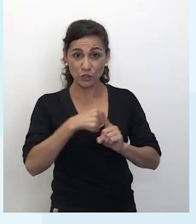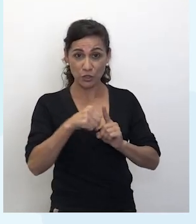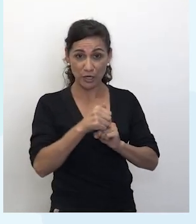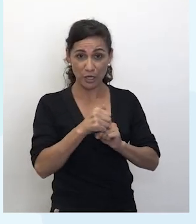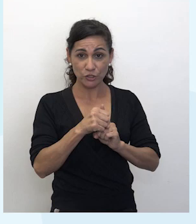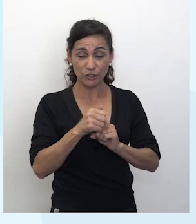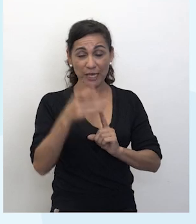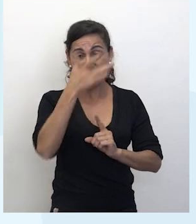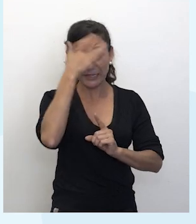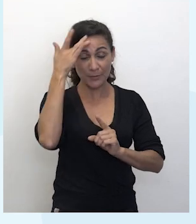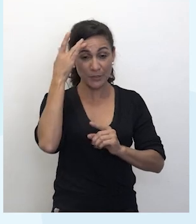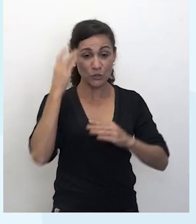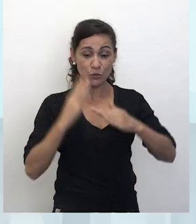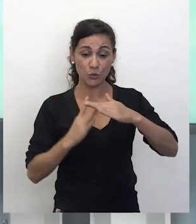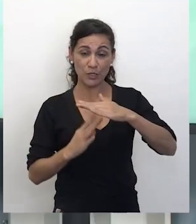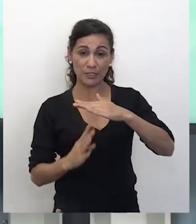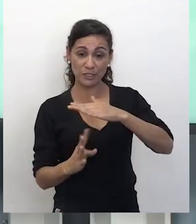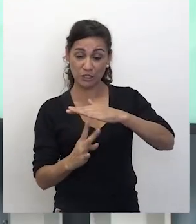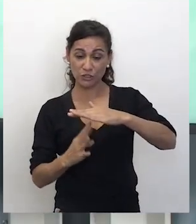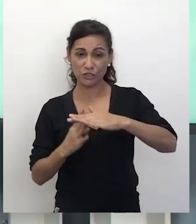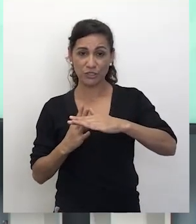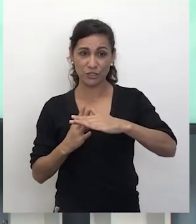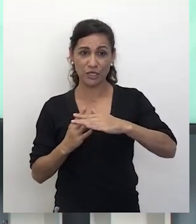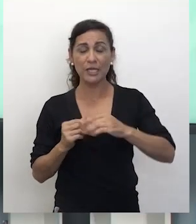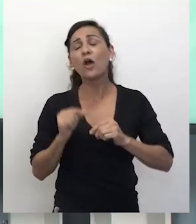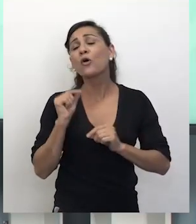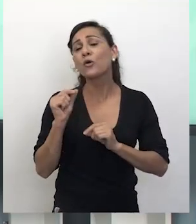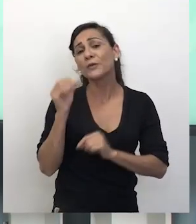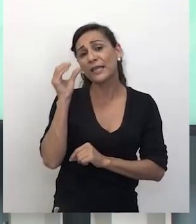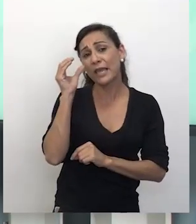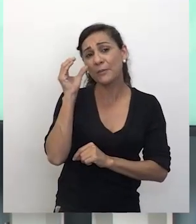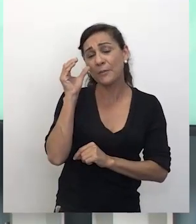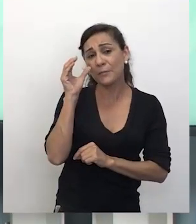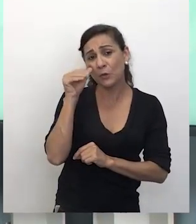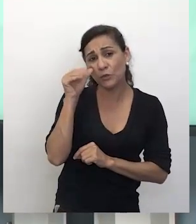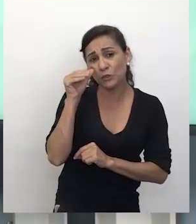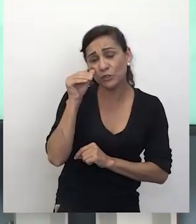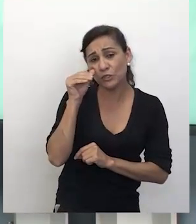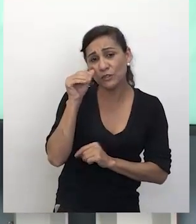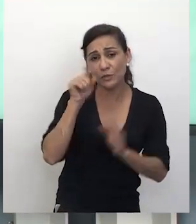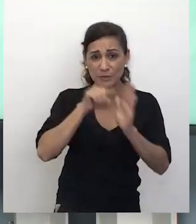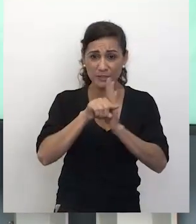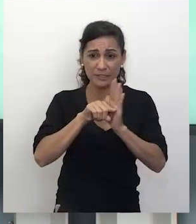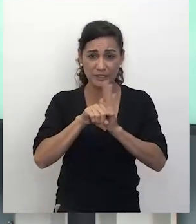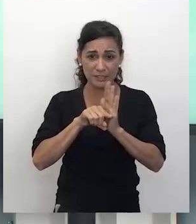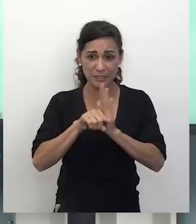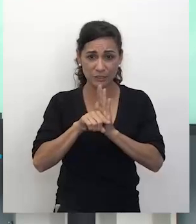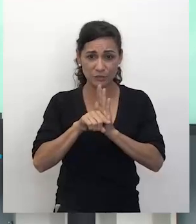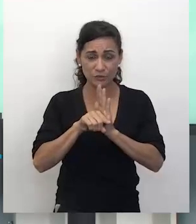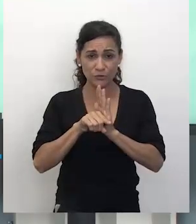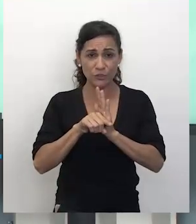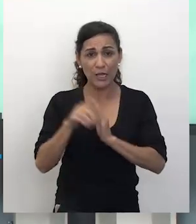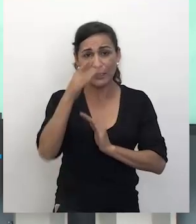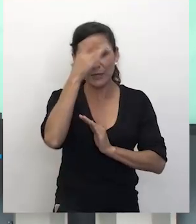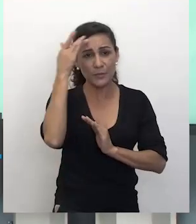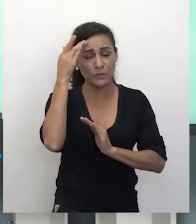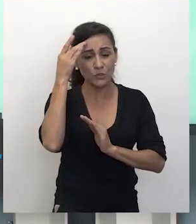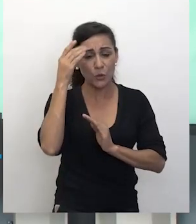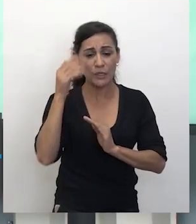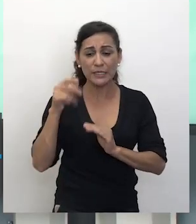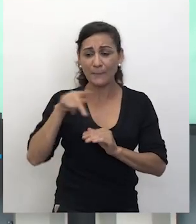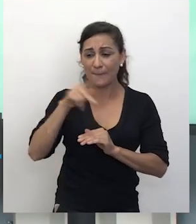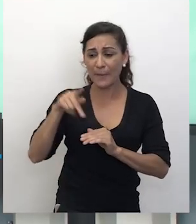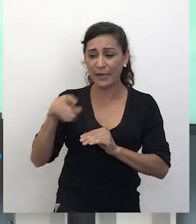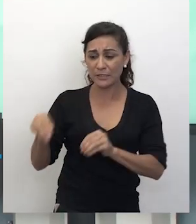estrangeiro. E o que é interessante pensarmos sobre essas questões do estrangeiro? Vocês conhecem